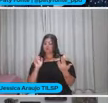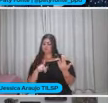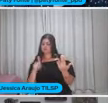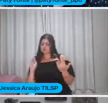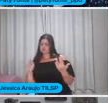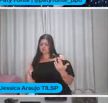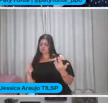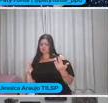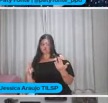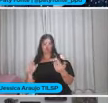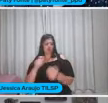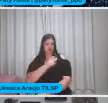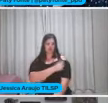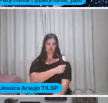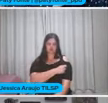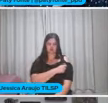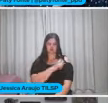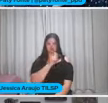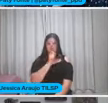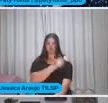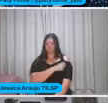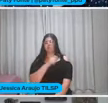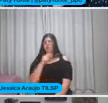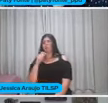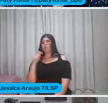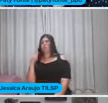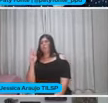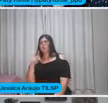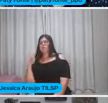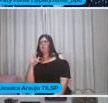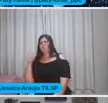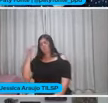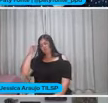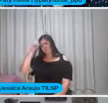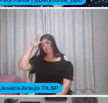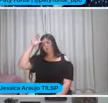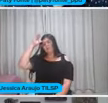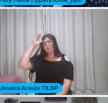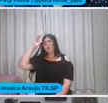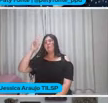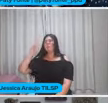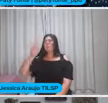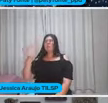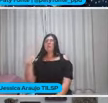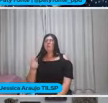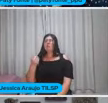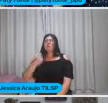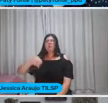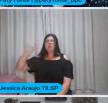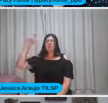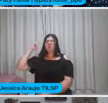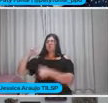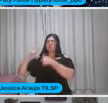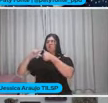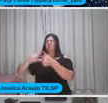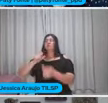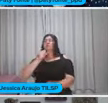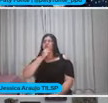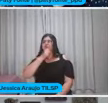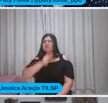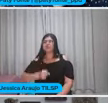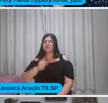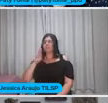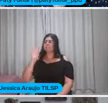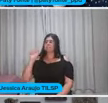Alunos Alunas E o conhecimento Ainda se dá daquela forma Bancária Como o mestre Paulo Freire Tanto chamava